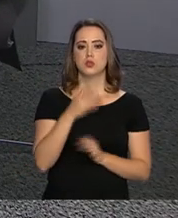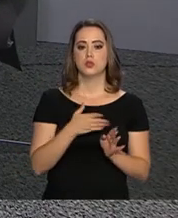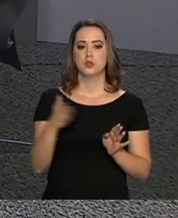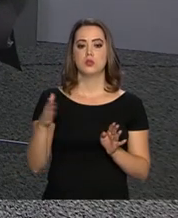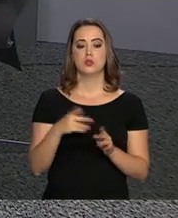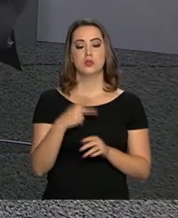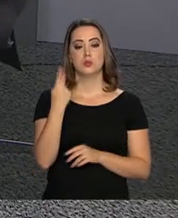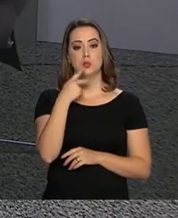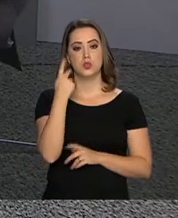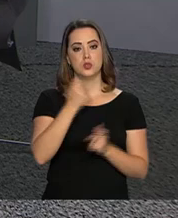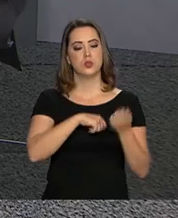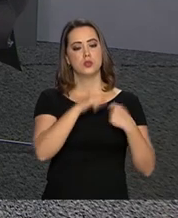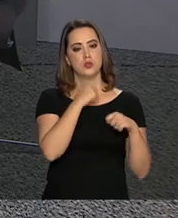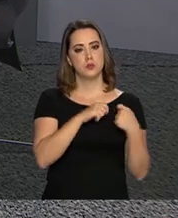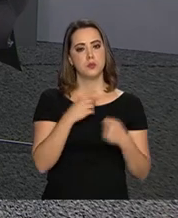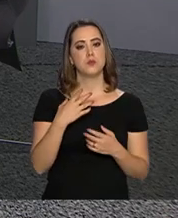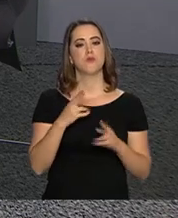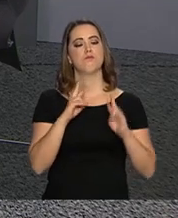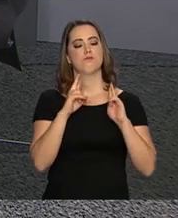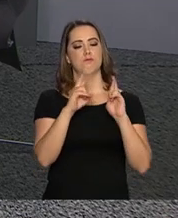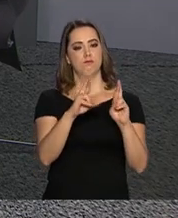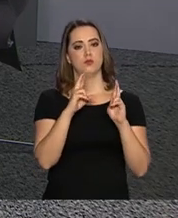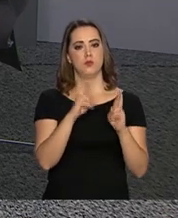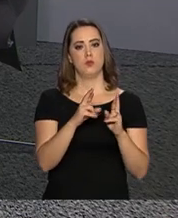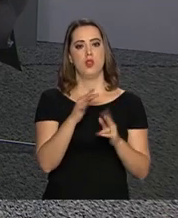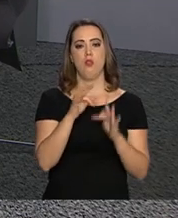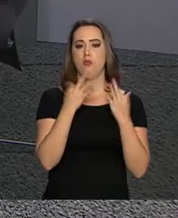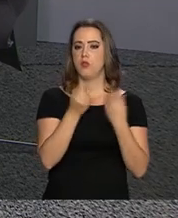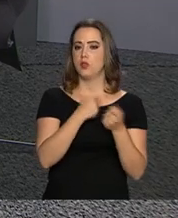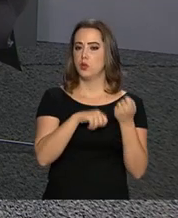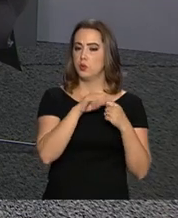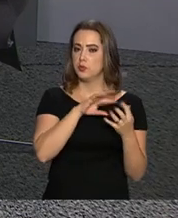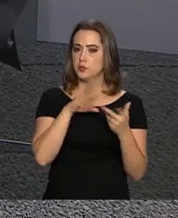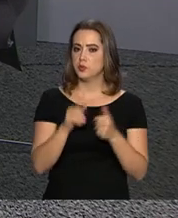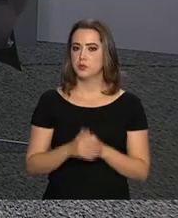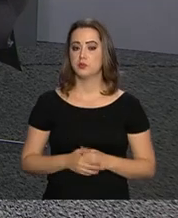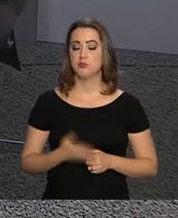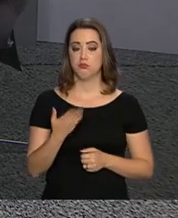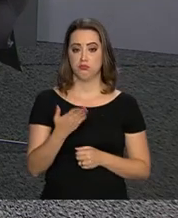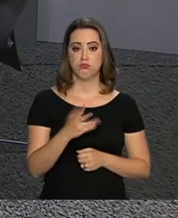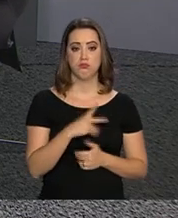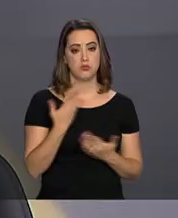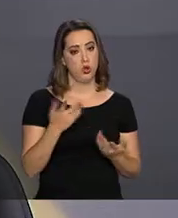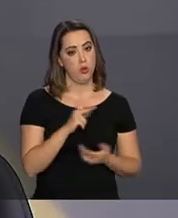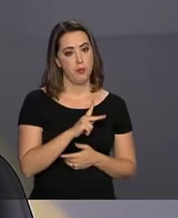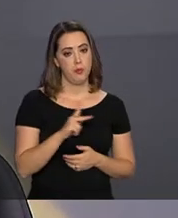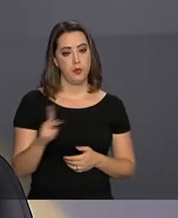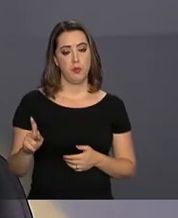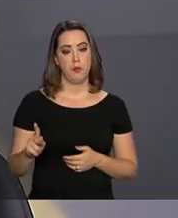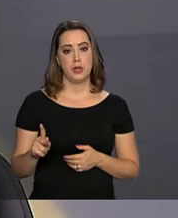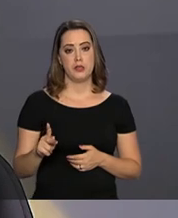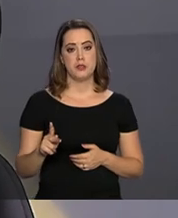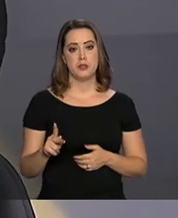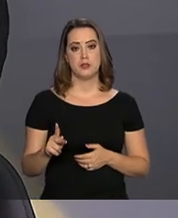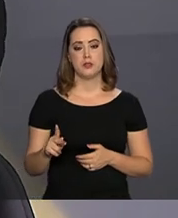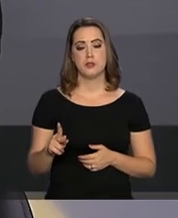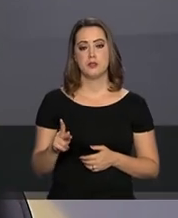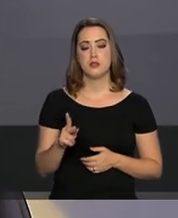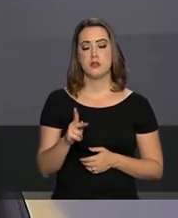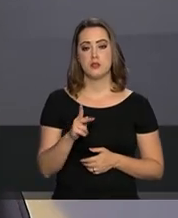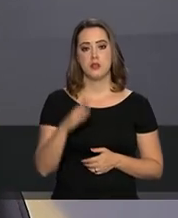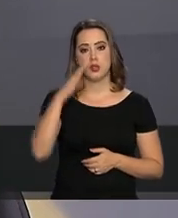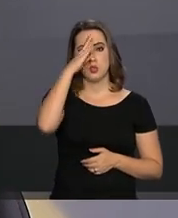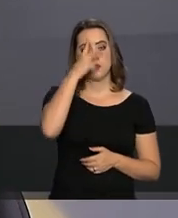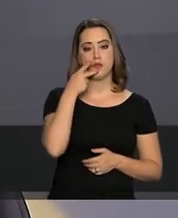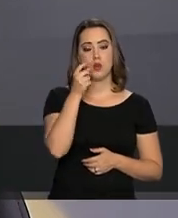econômica e política, uma expectativa em relação ao Foro Econômico Mundial. que o presidente, ao que eu sei, a notícia é de que ele vai